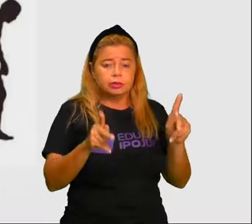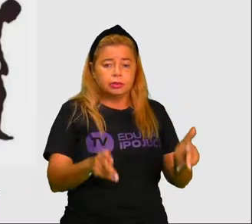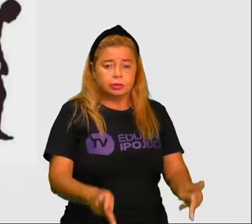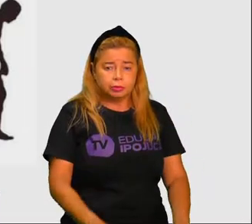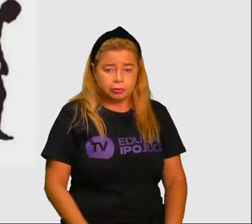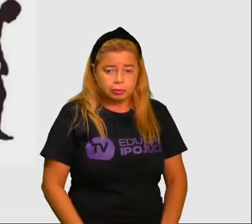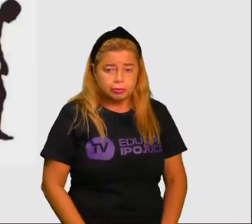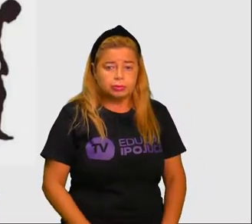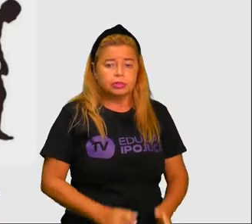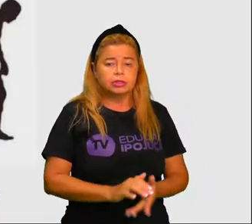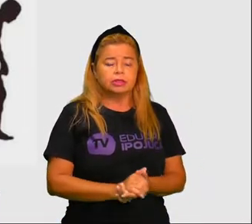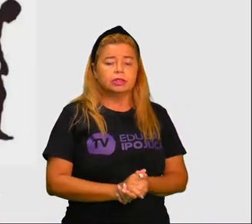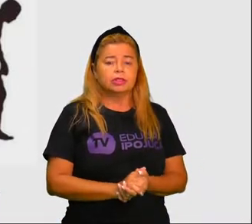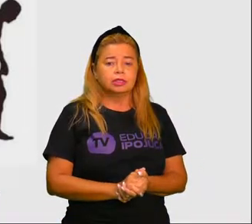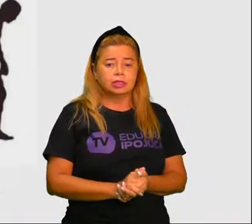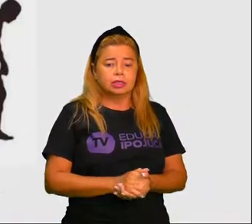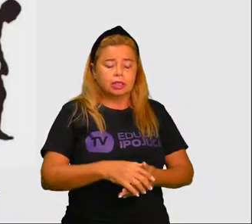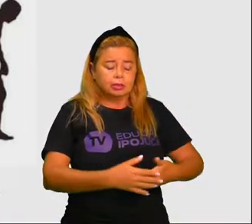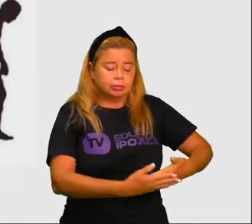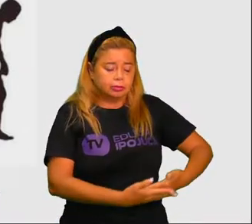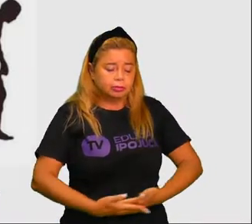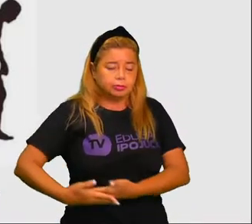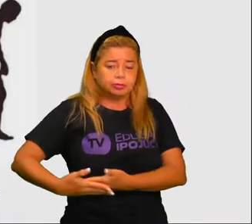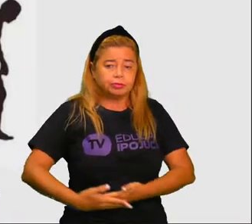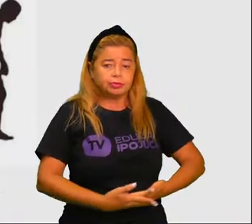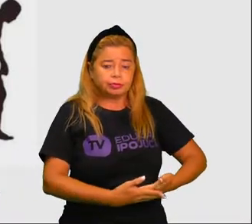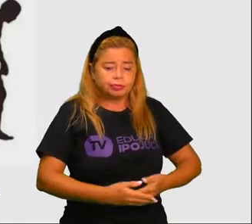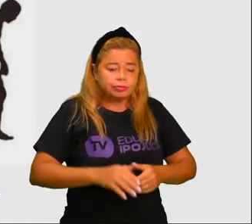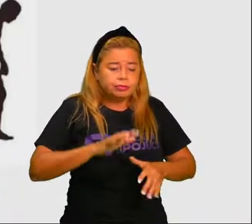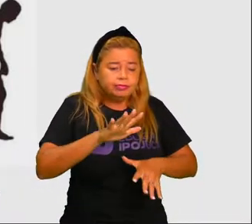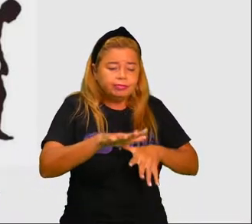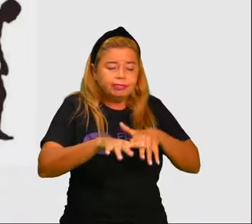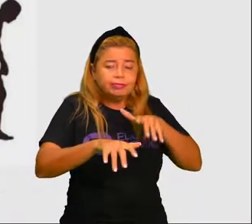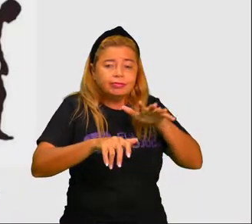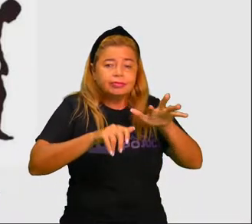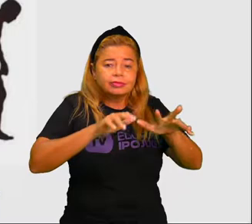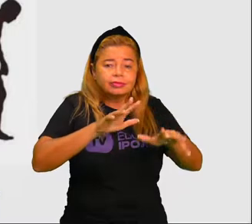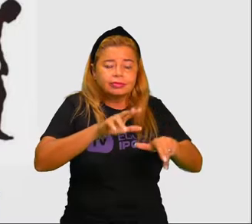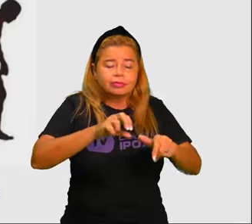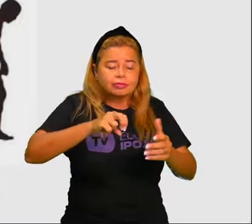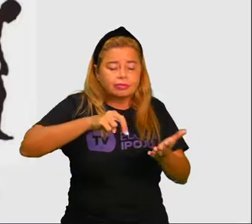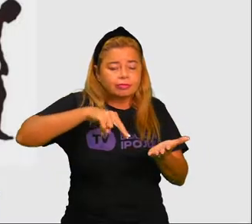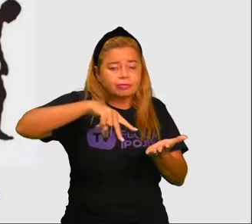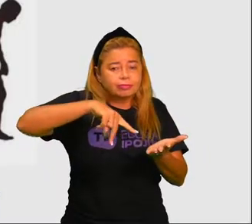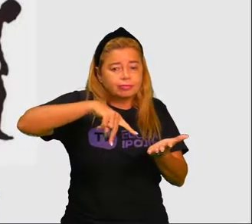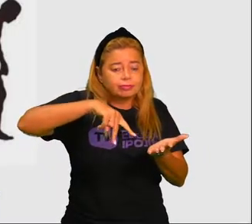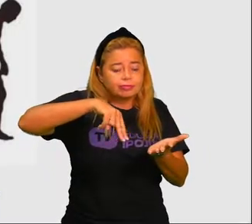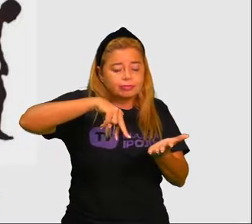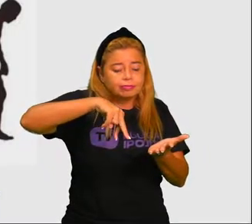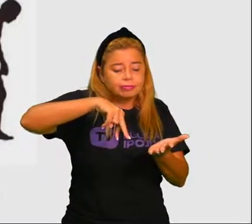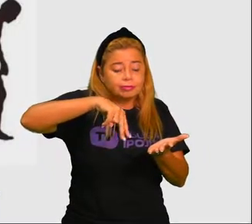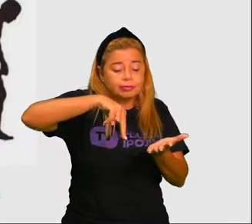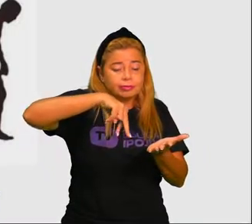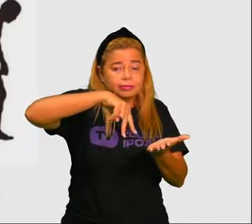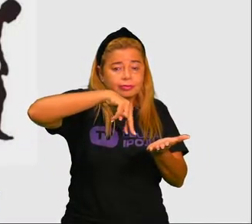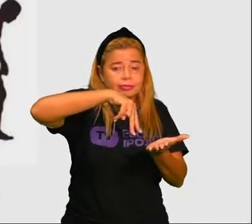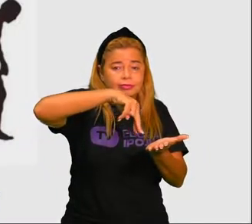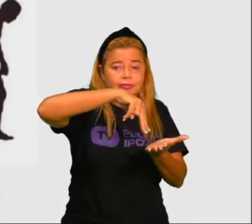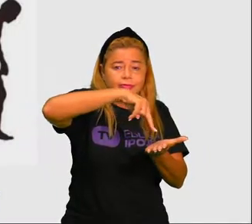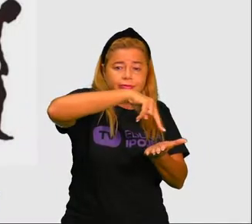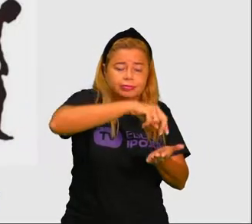só, desde o embrião a um bebê, o engatear, os primeiros passos, a nossa caminhada, a parte da